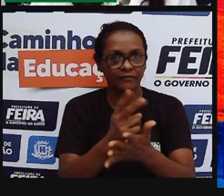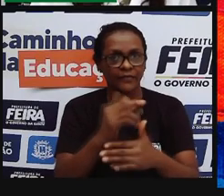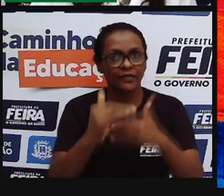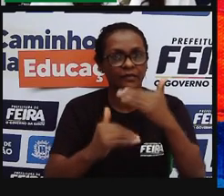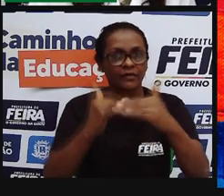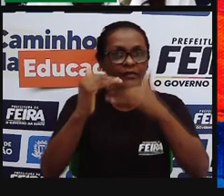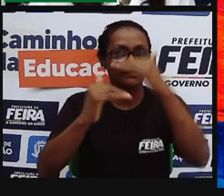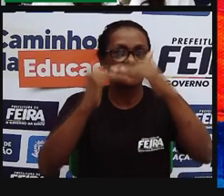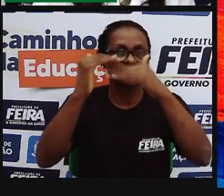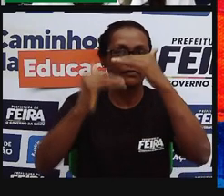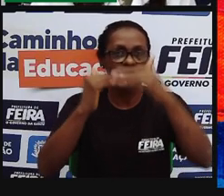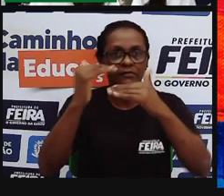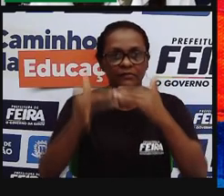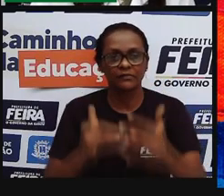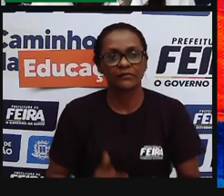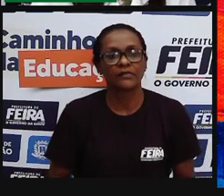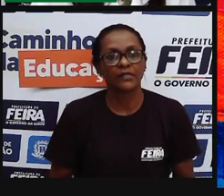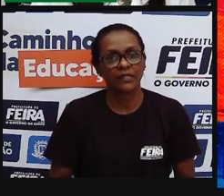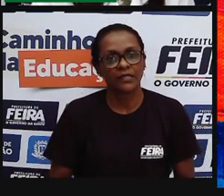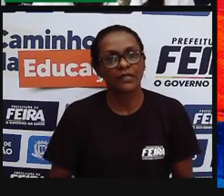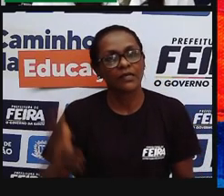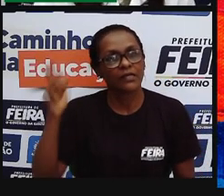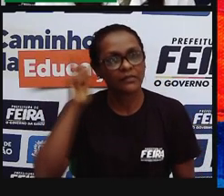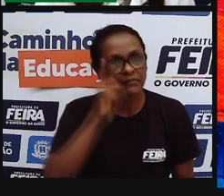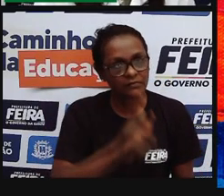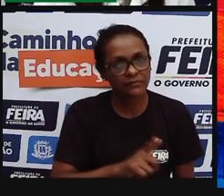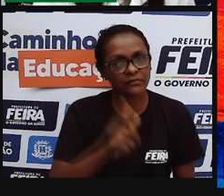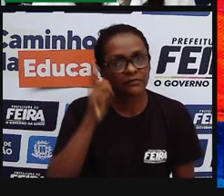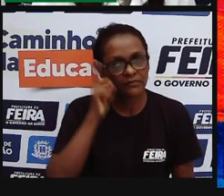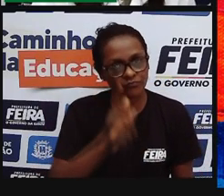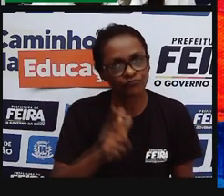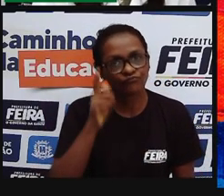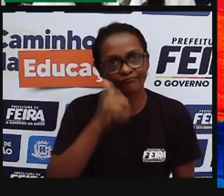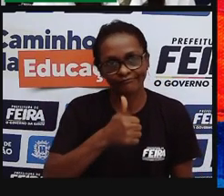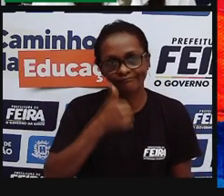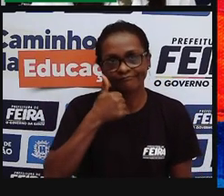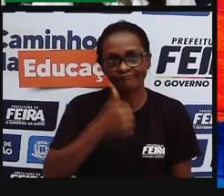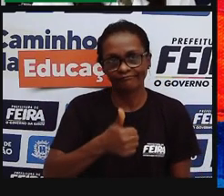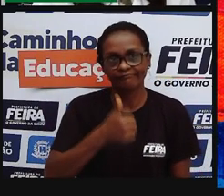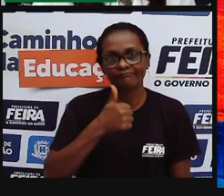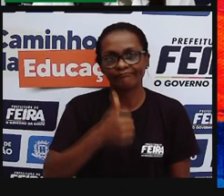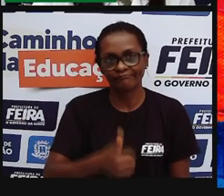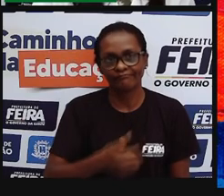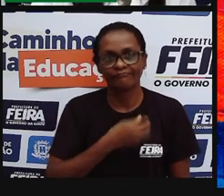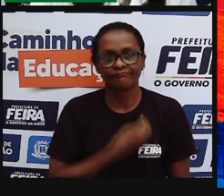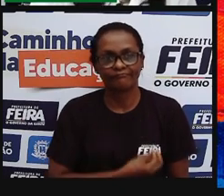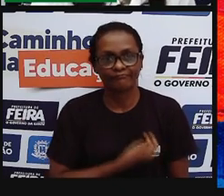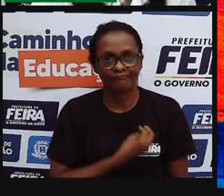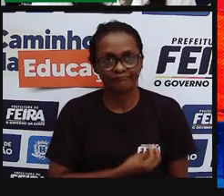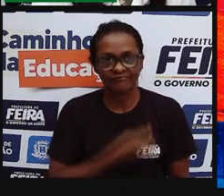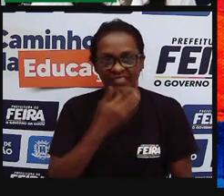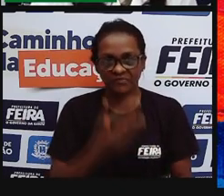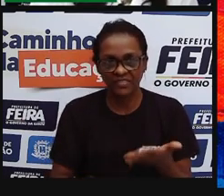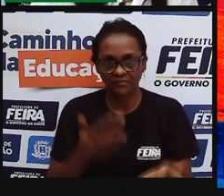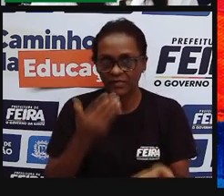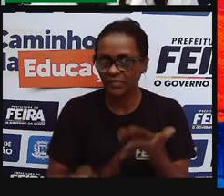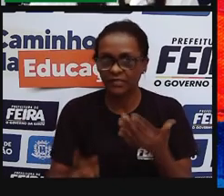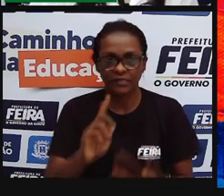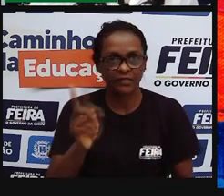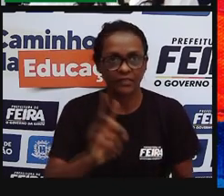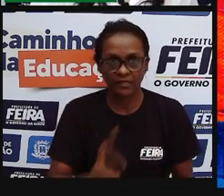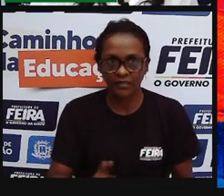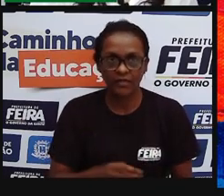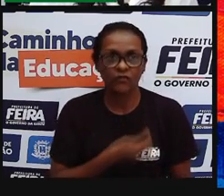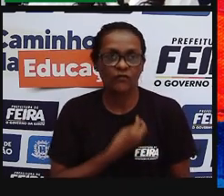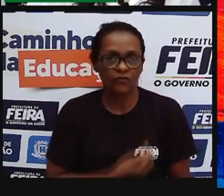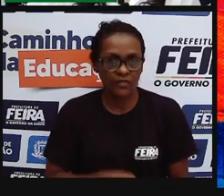pra que a gente possa fazer uma recuperação, uma restauração desses ambientes. Pra quê, Pró? Pra que a